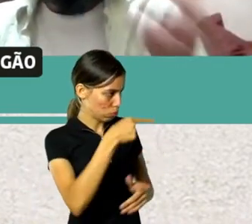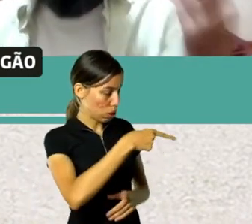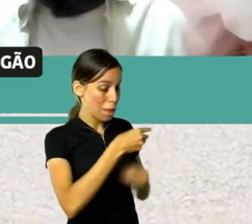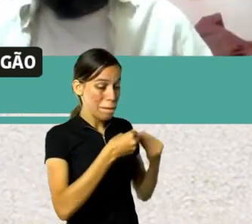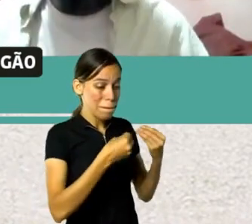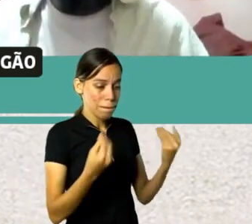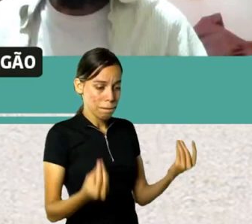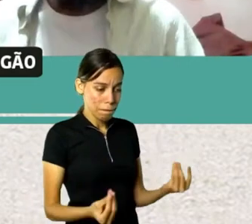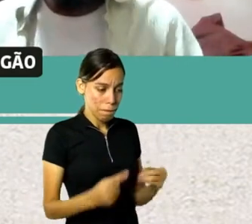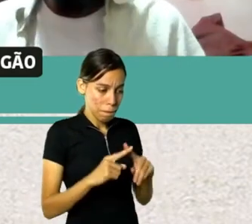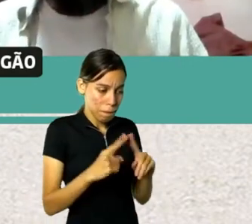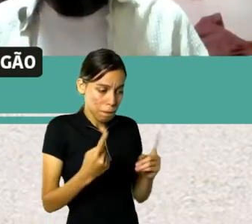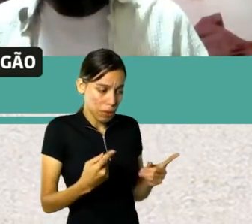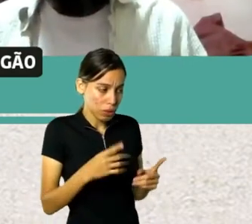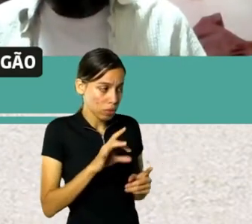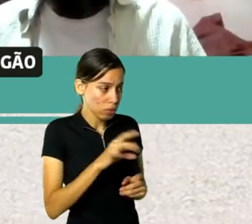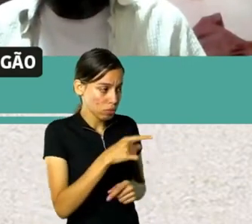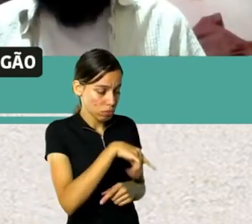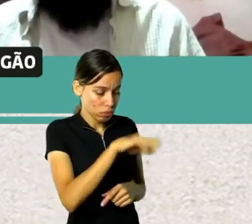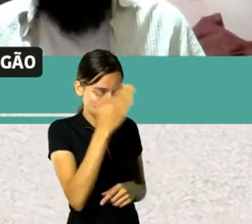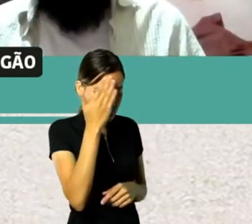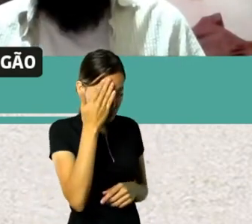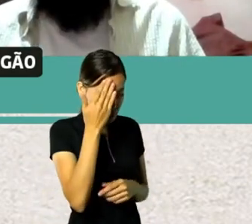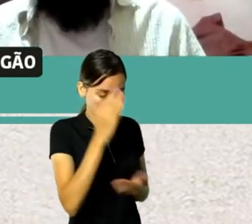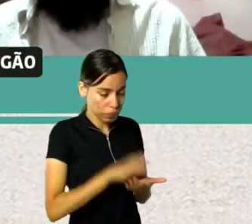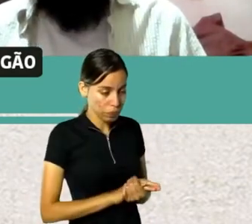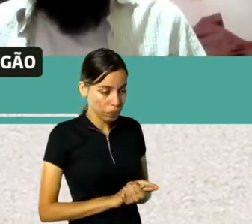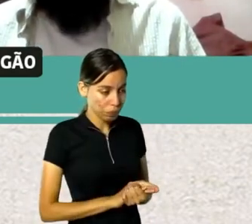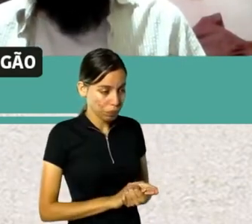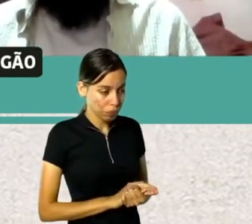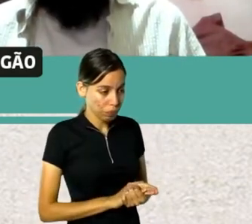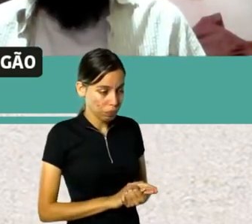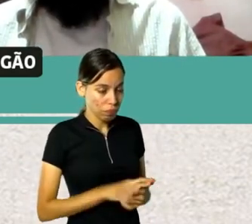Mas, voltando aí, falando de todo o processo de fazer o Joaquim Rolo,